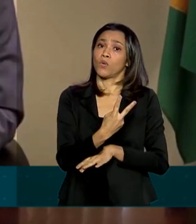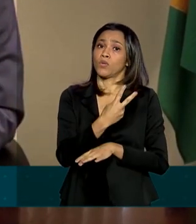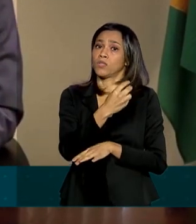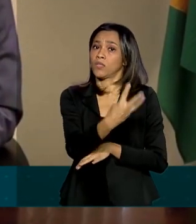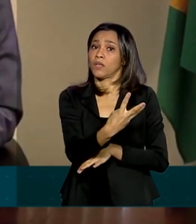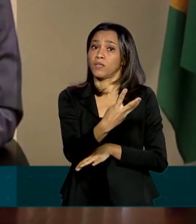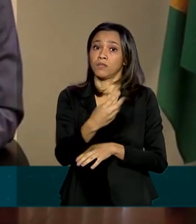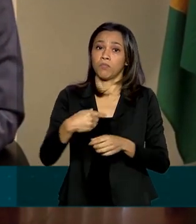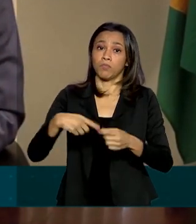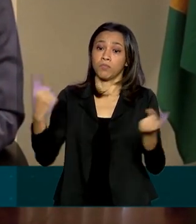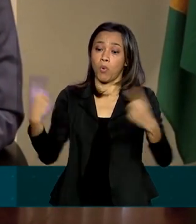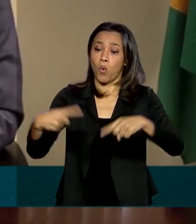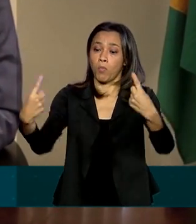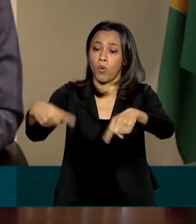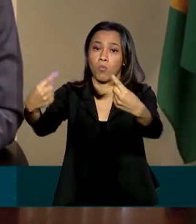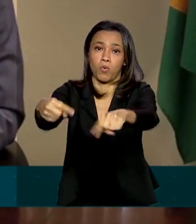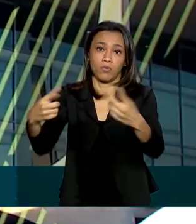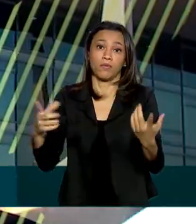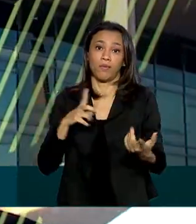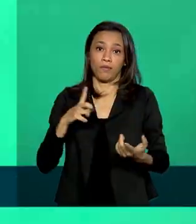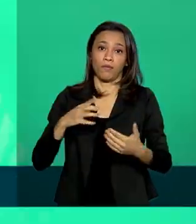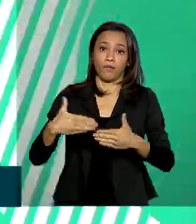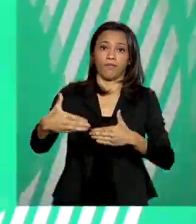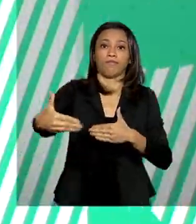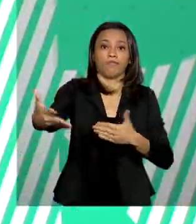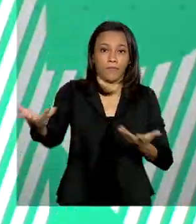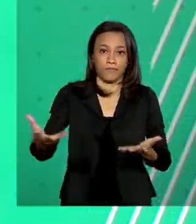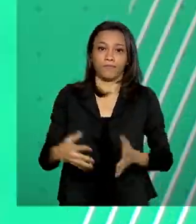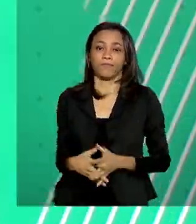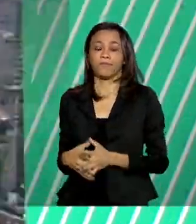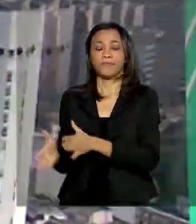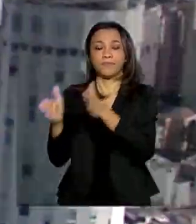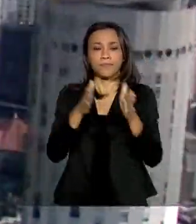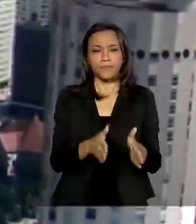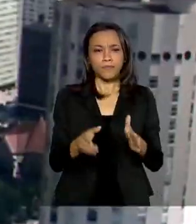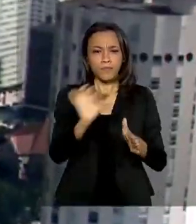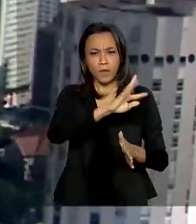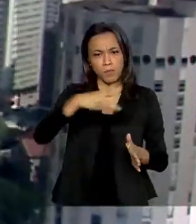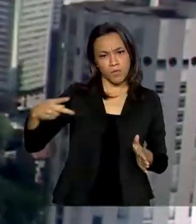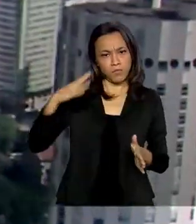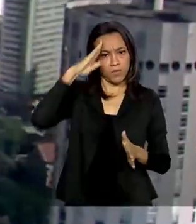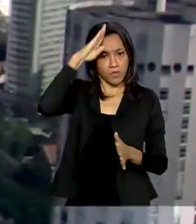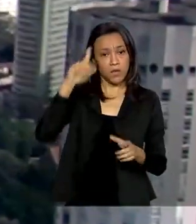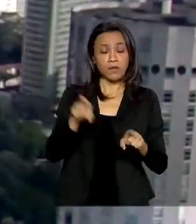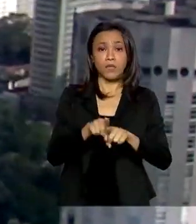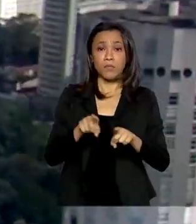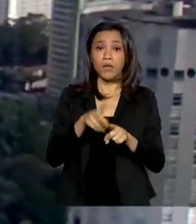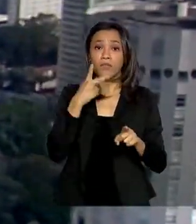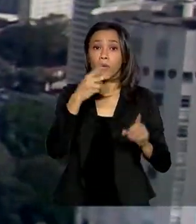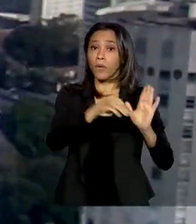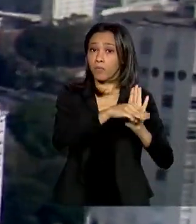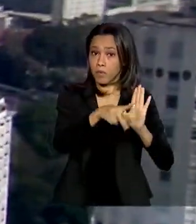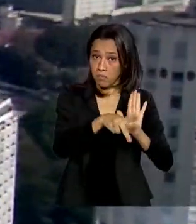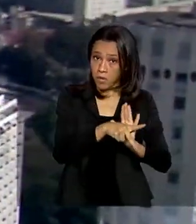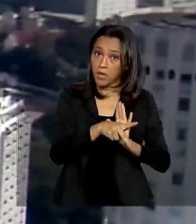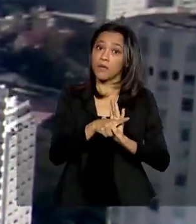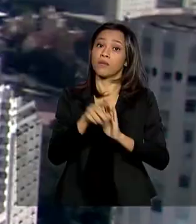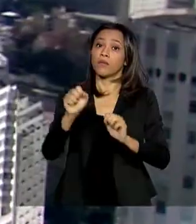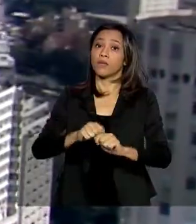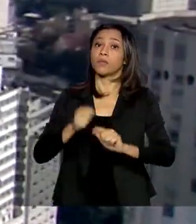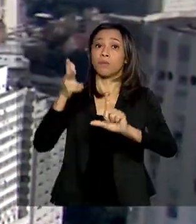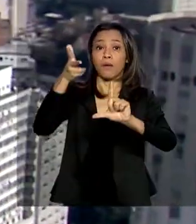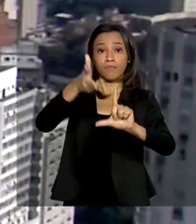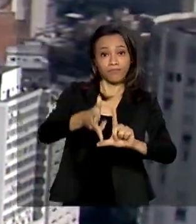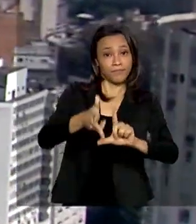jogos para terminar os seus campeonatos estaduais. O presidente Jair Bolsonaro também comentou a medida durante uma live na internet